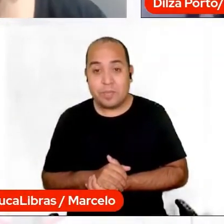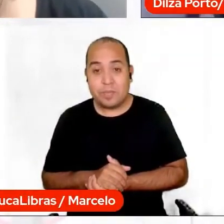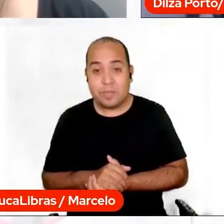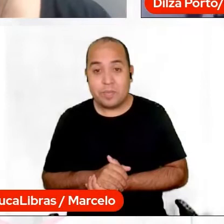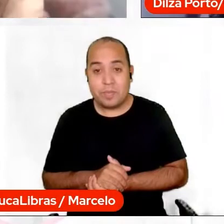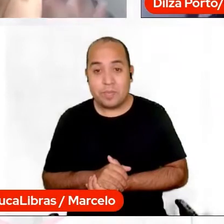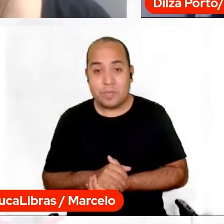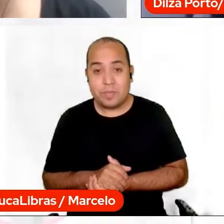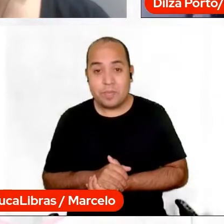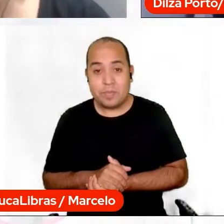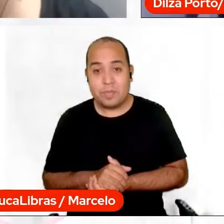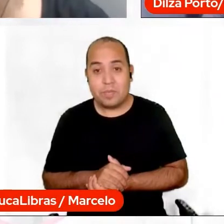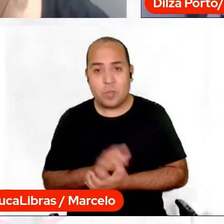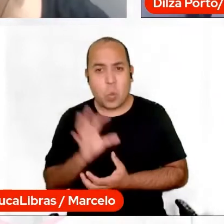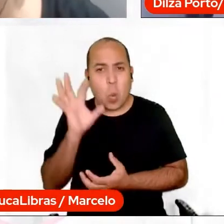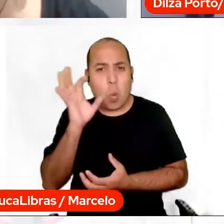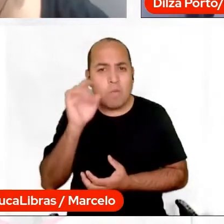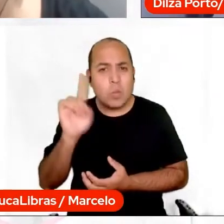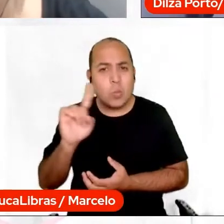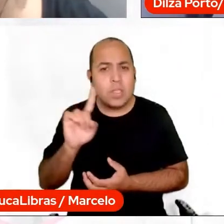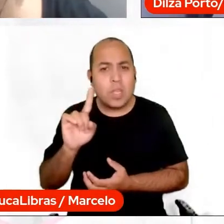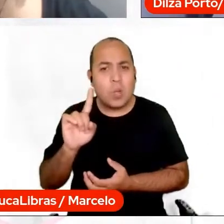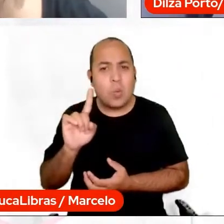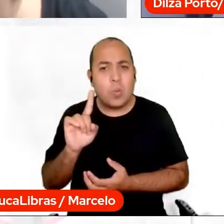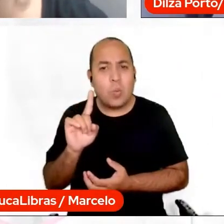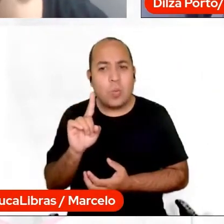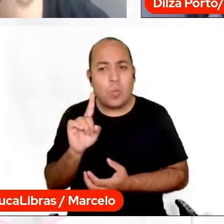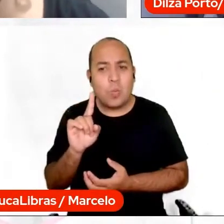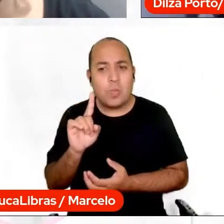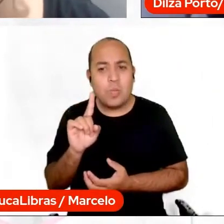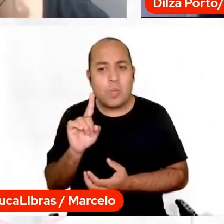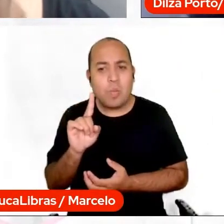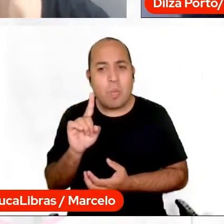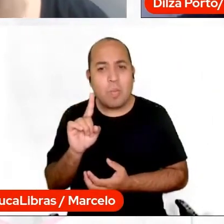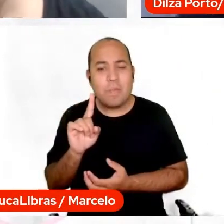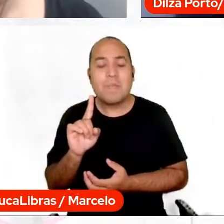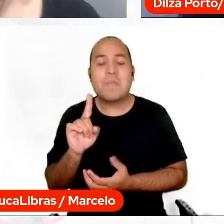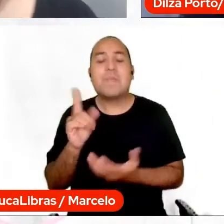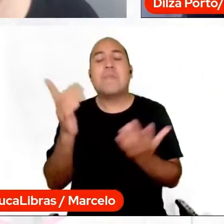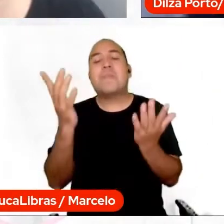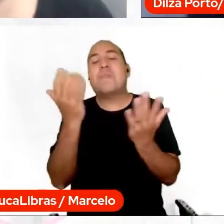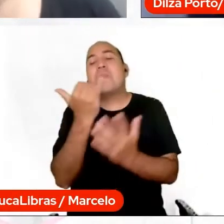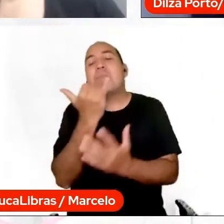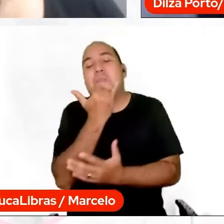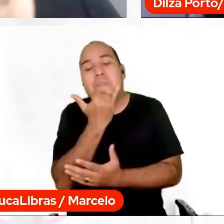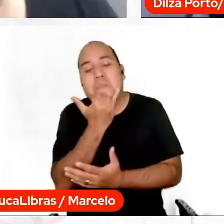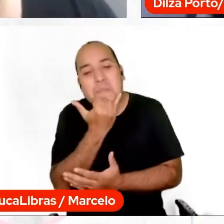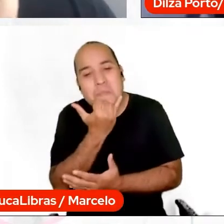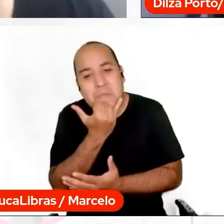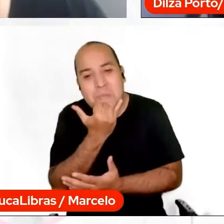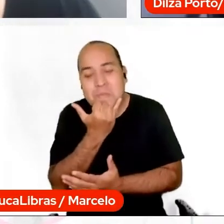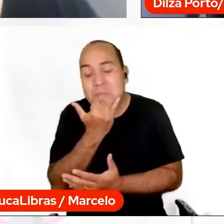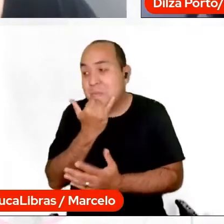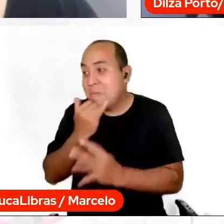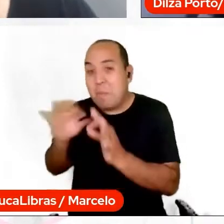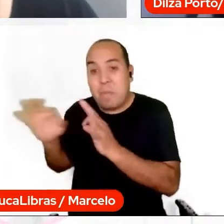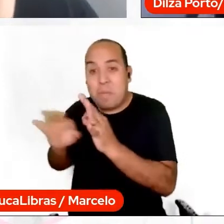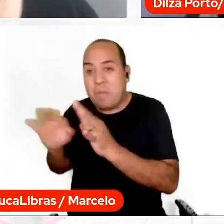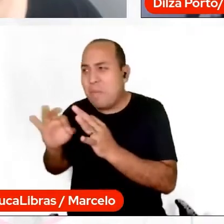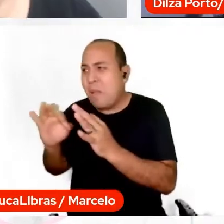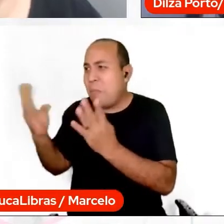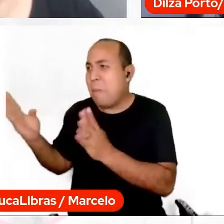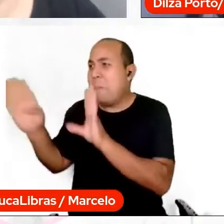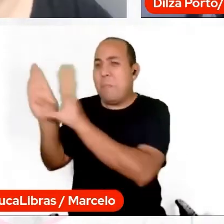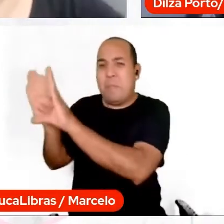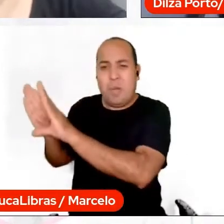Eu não estou te ouvindo, Dilsa, está fechada. Ah, desculpe, eu fui correr aqui e fechar uma porta